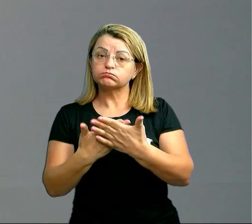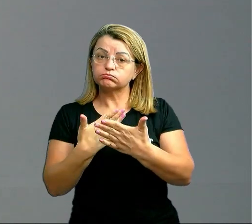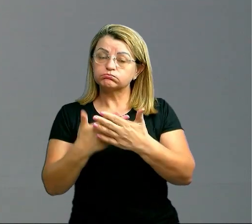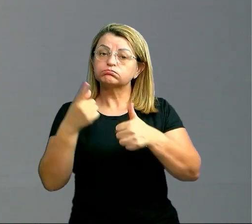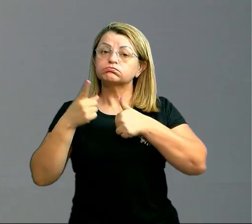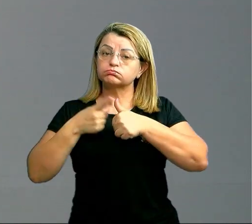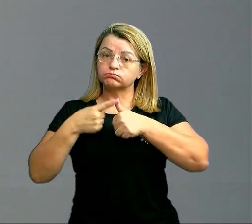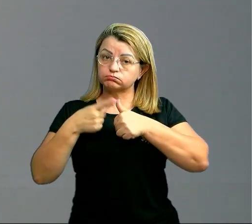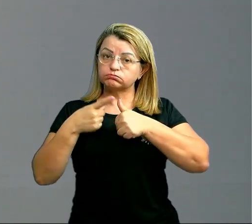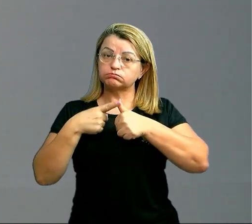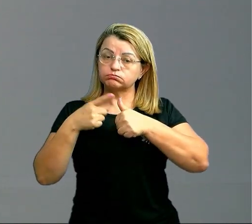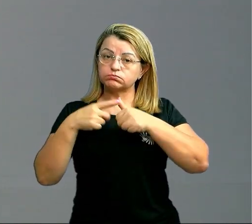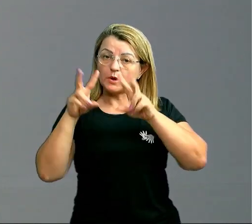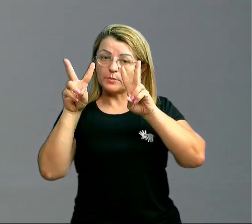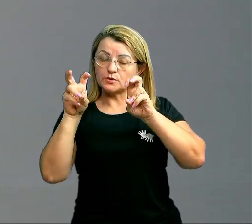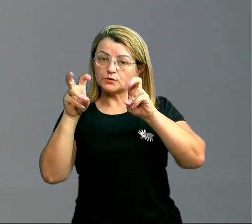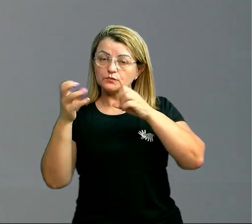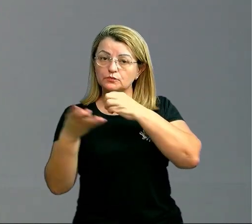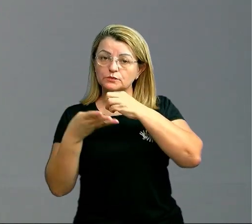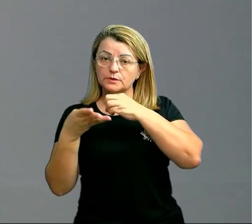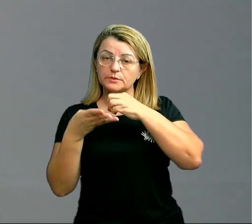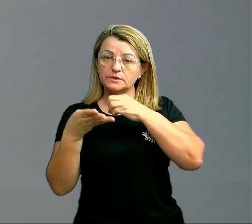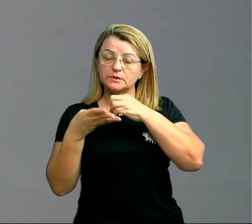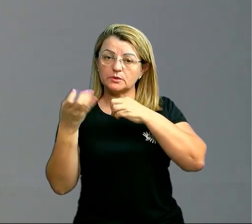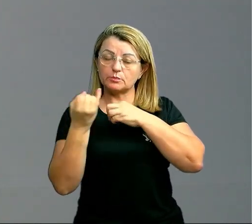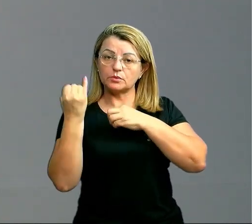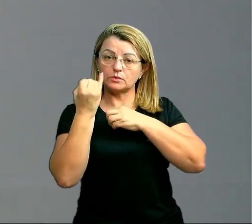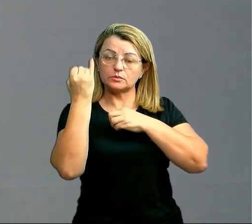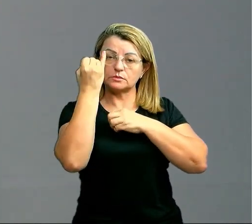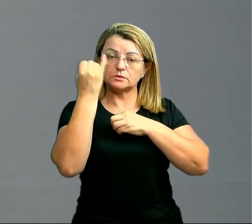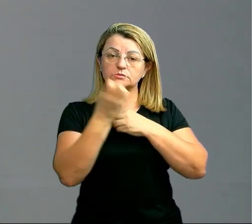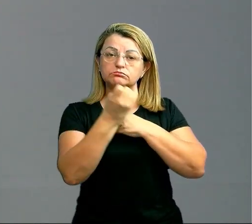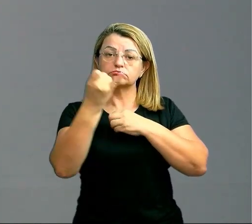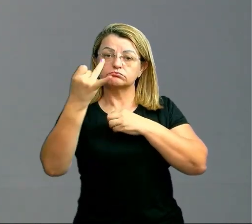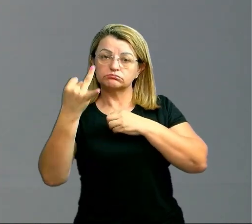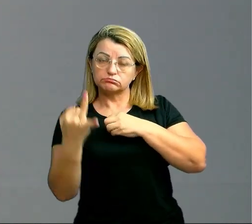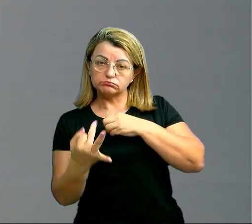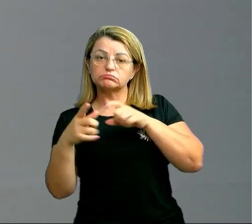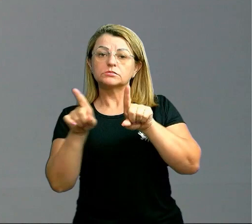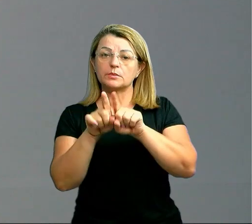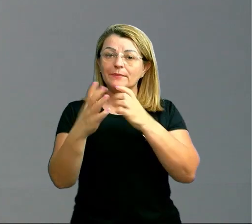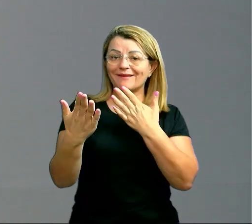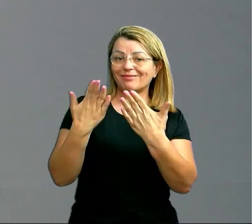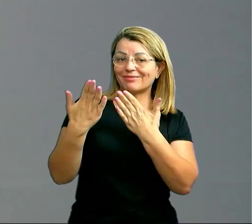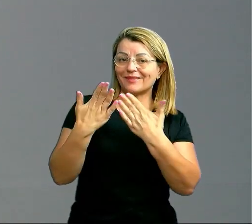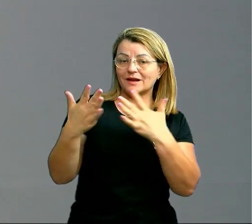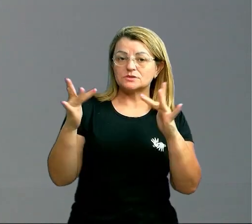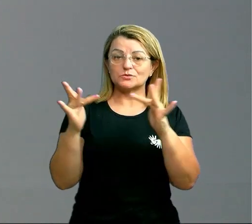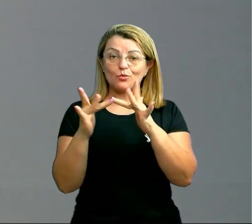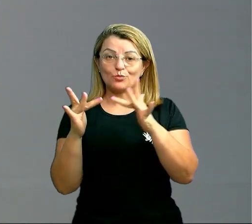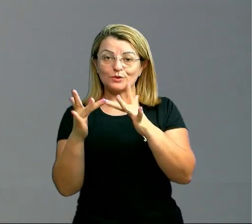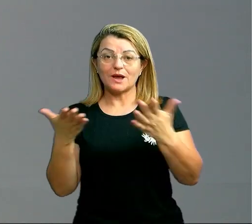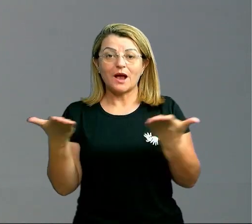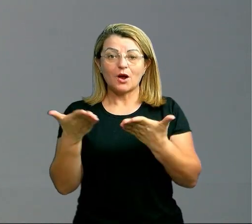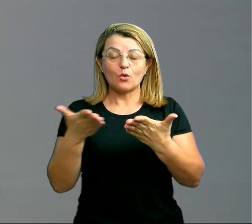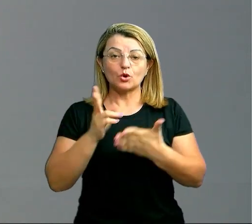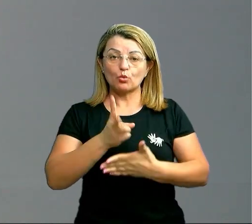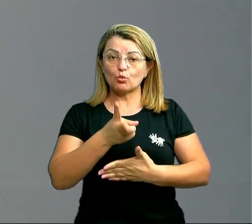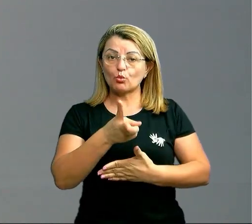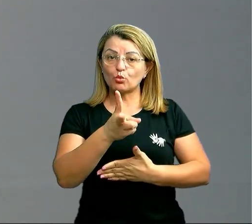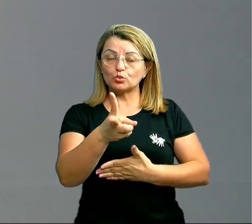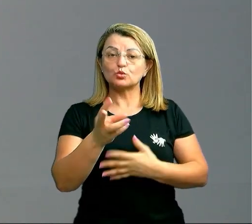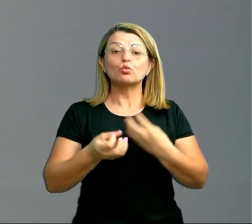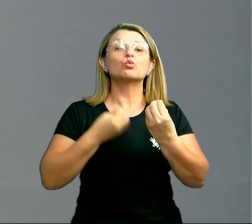foi o princípio fundamental da contagem, porque é que a gente falou da análise combinatória. E agora vamos dar sequência.